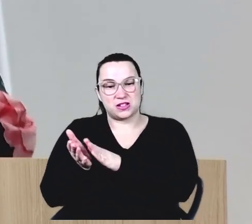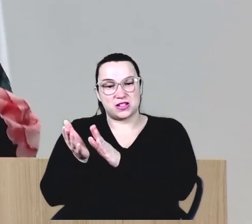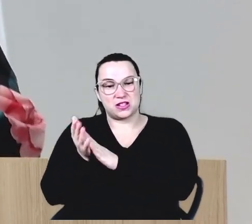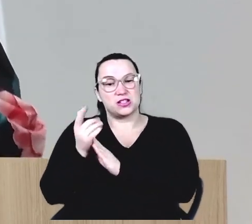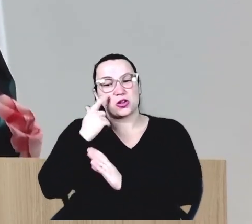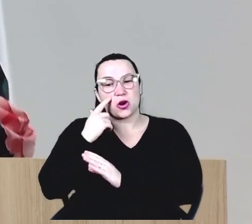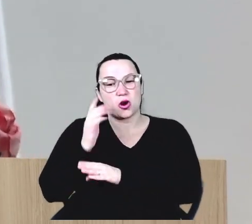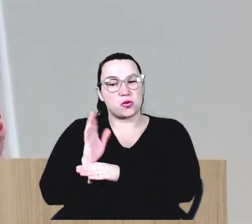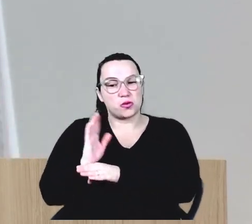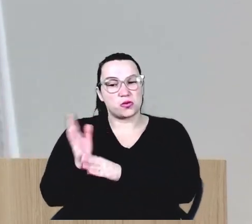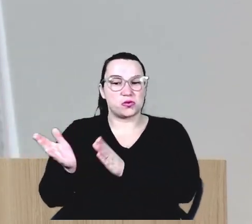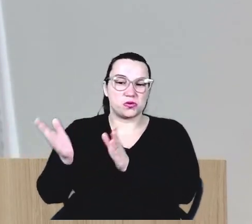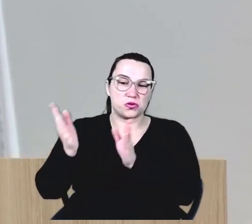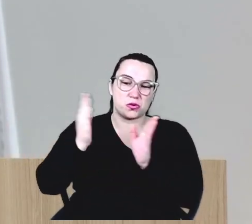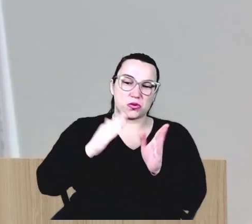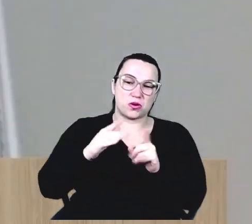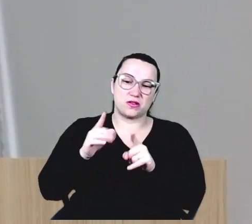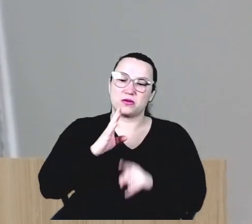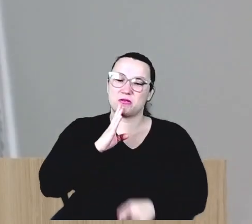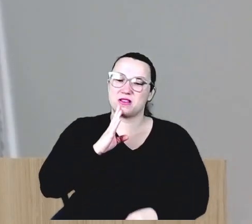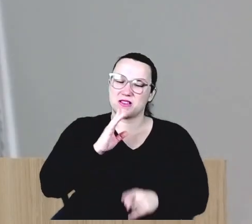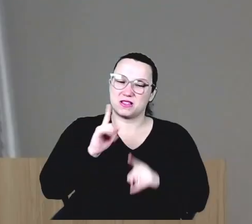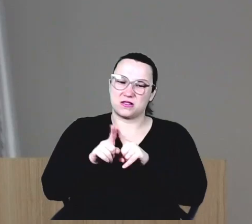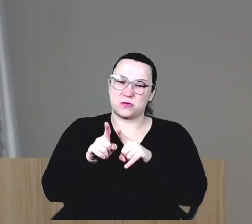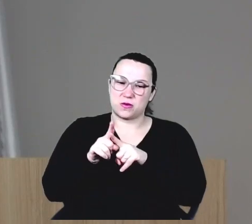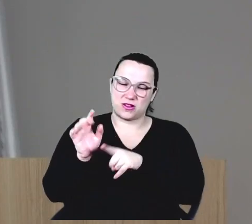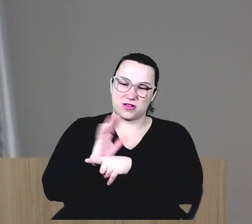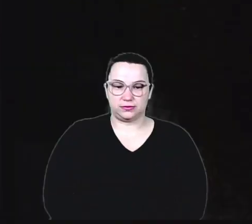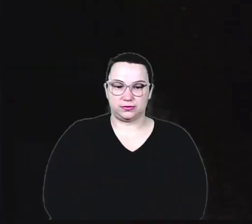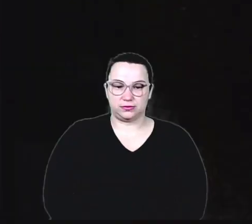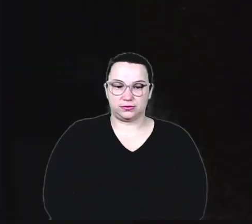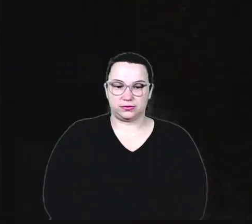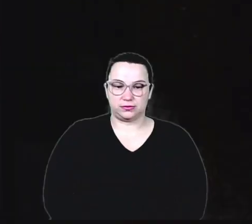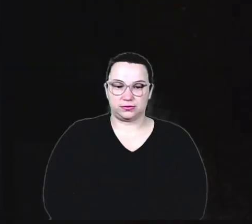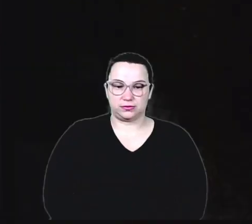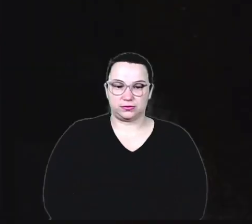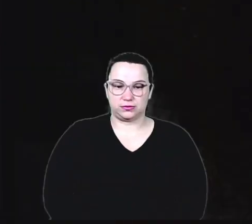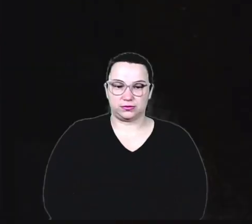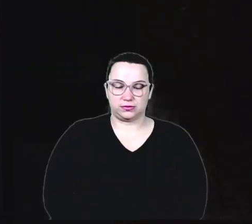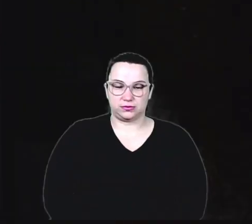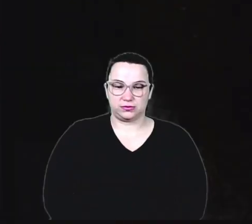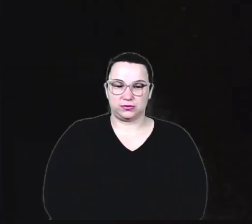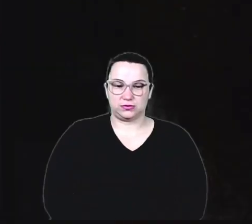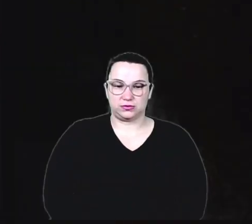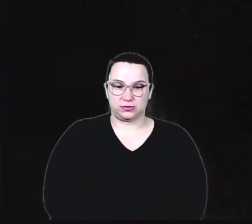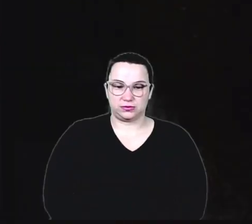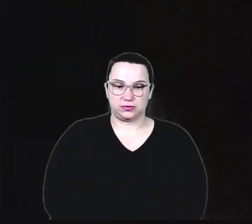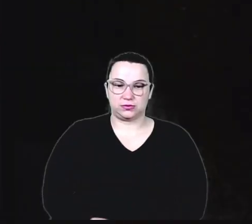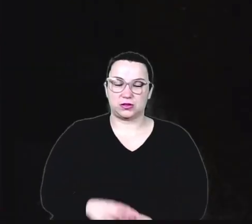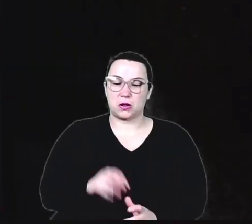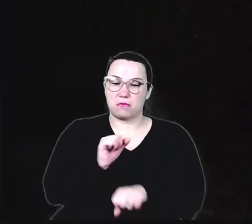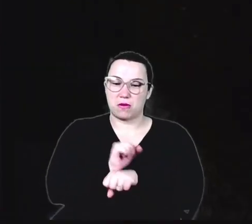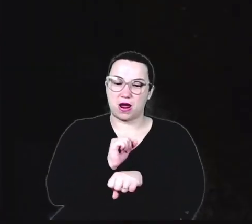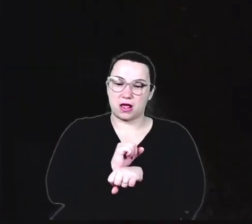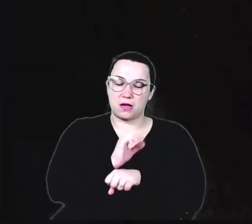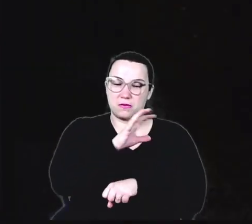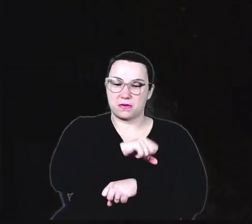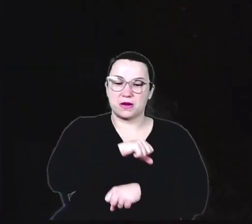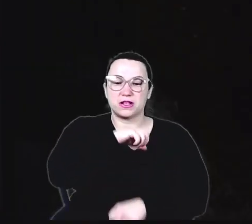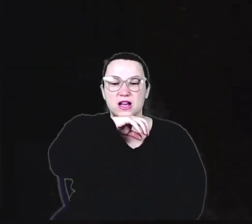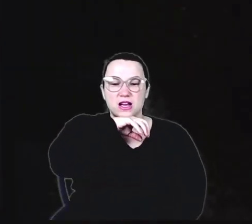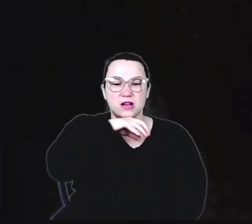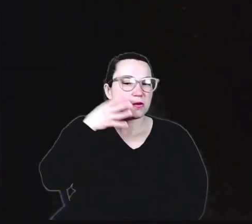para vocês conhecerem tão bem. Pode passar o vídeo, Adalto. Parei para buscar um gato, e onde eu estou?